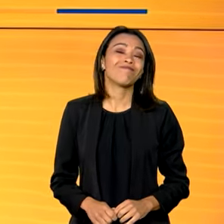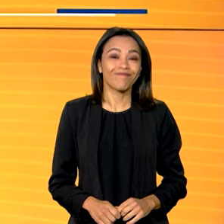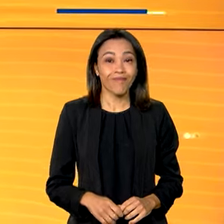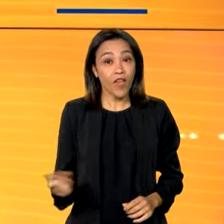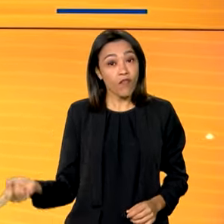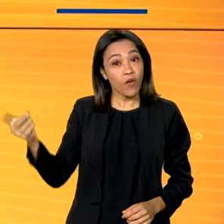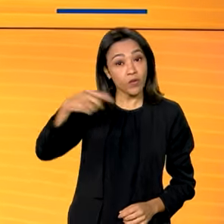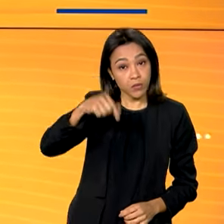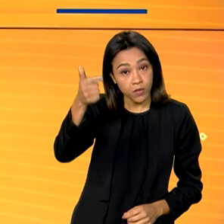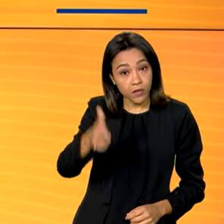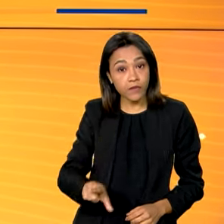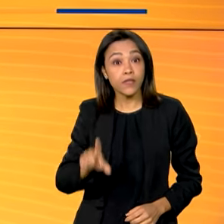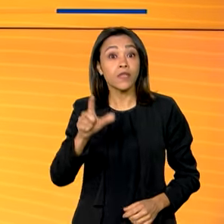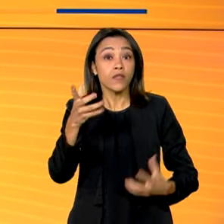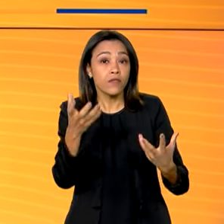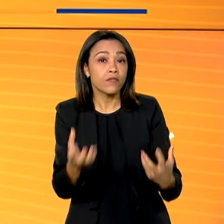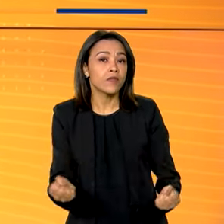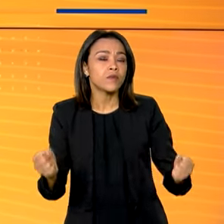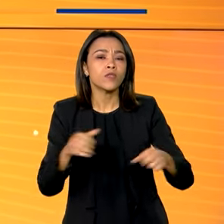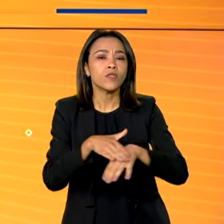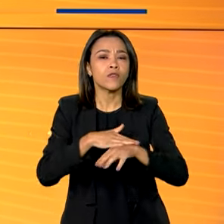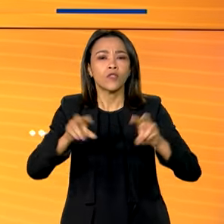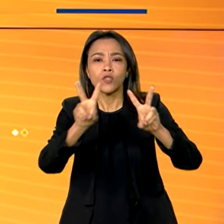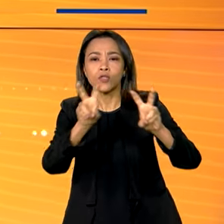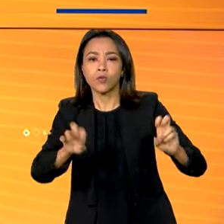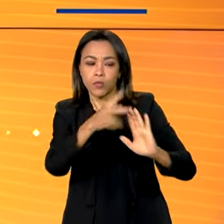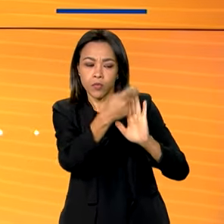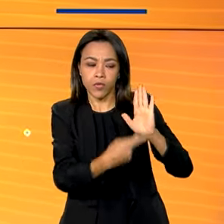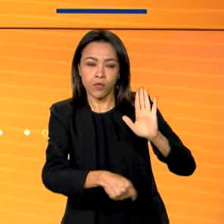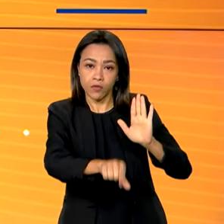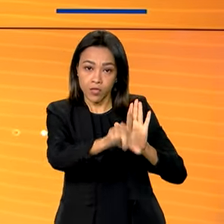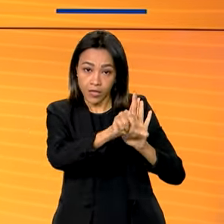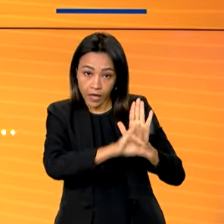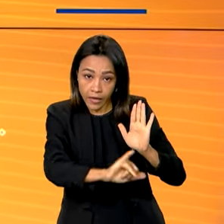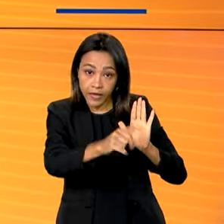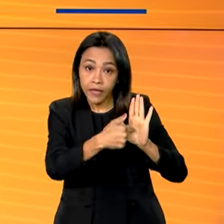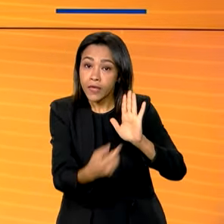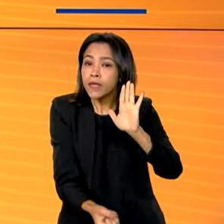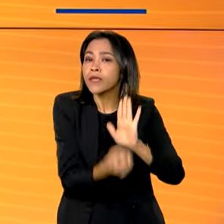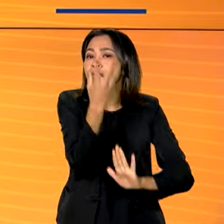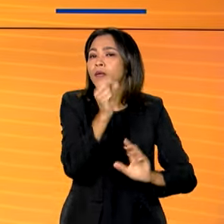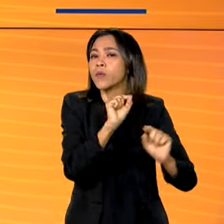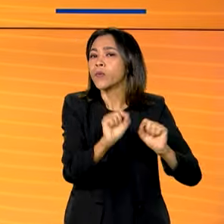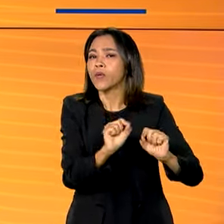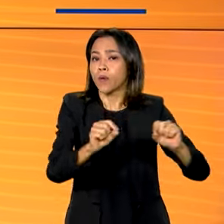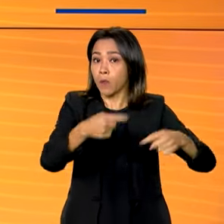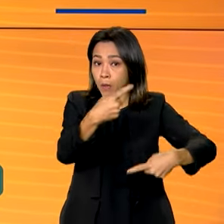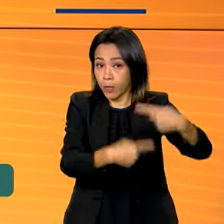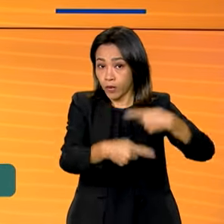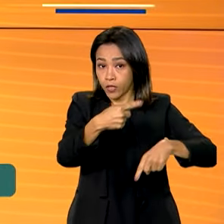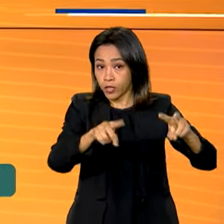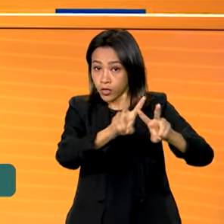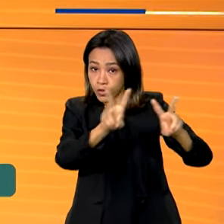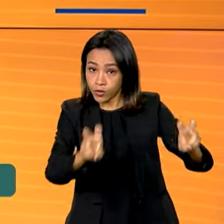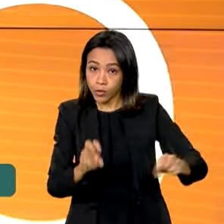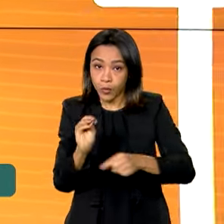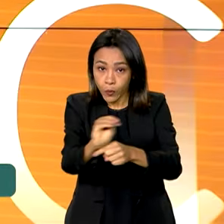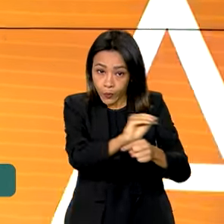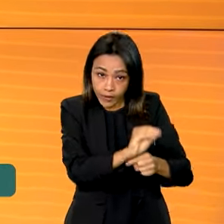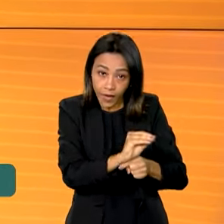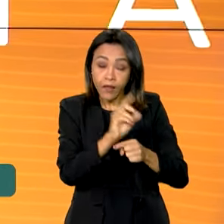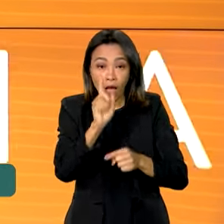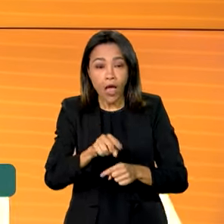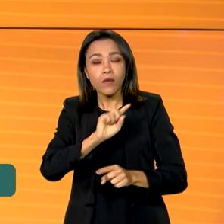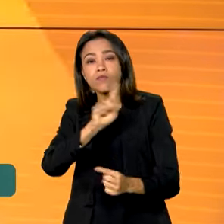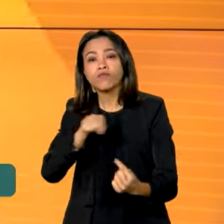Estamos de volta e vamos falar do projeto de lei que cria a política nacional de cuidados. O objetivo é garantir direitos